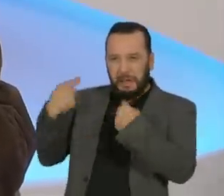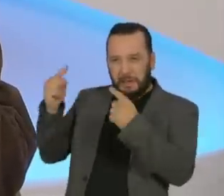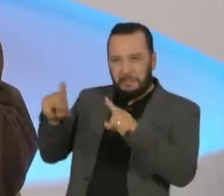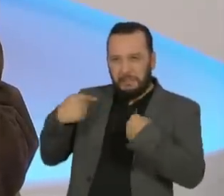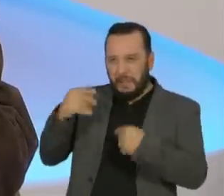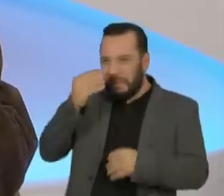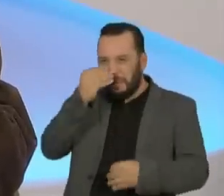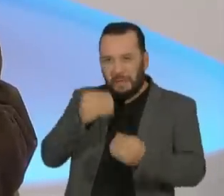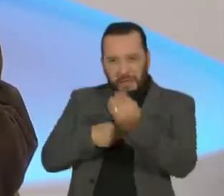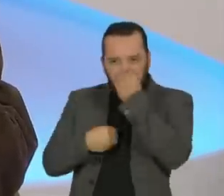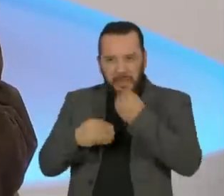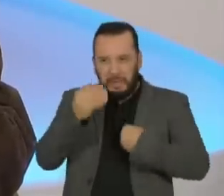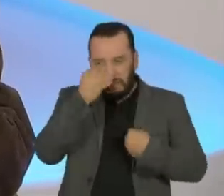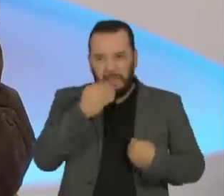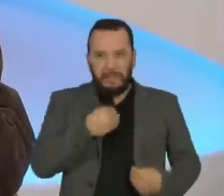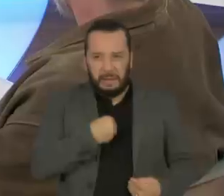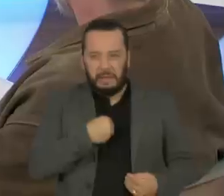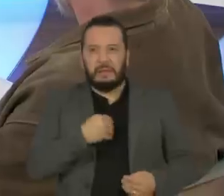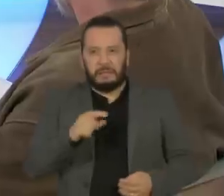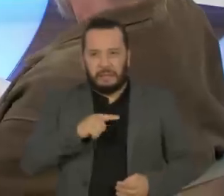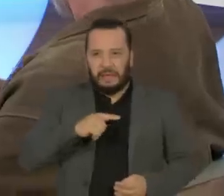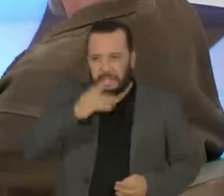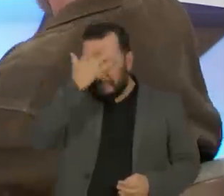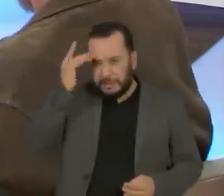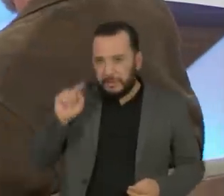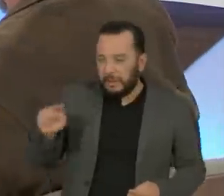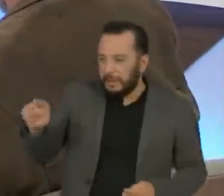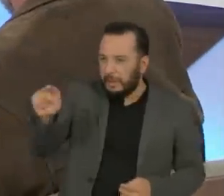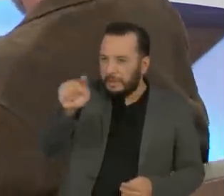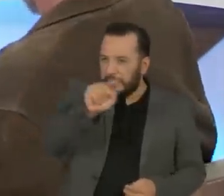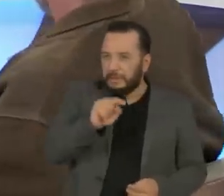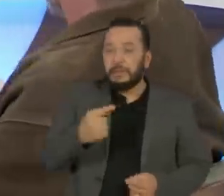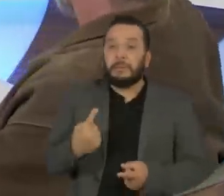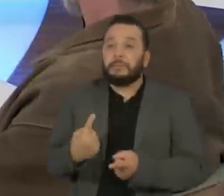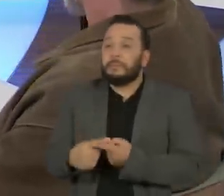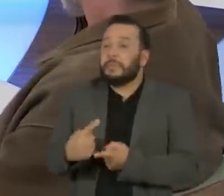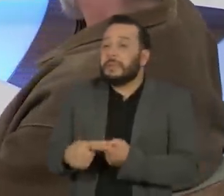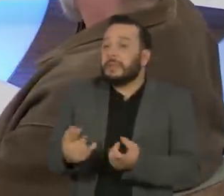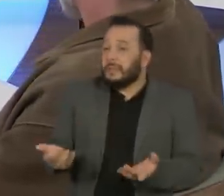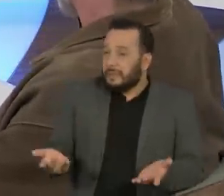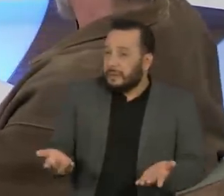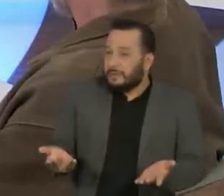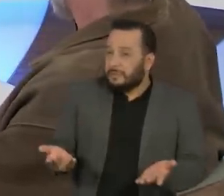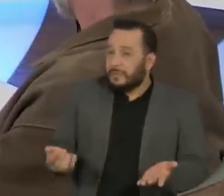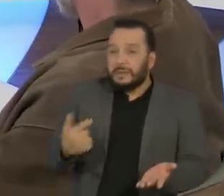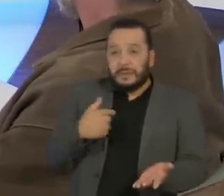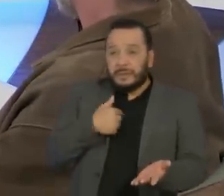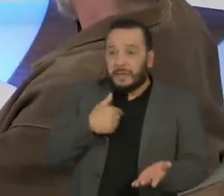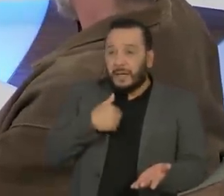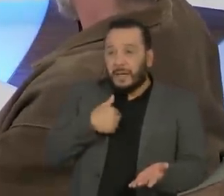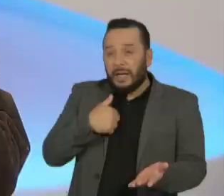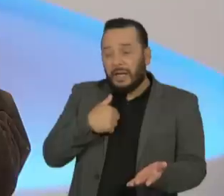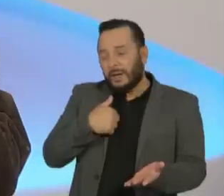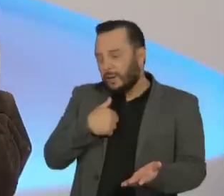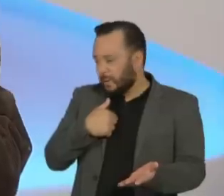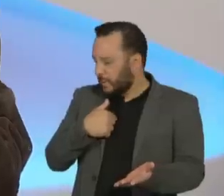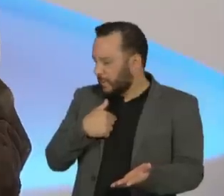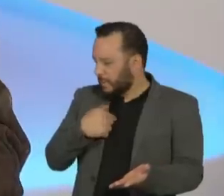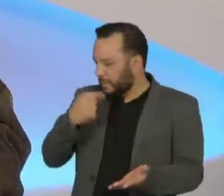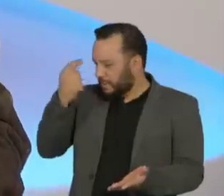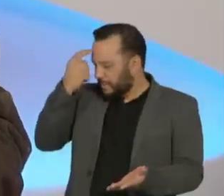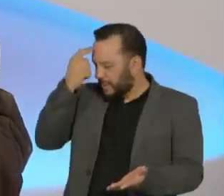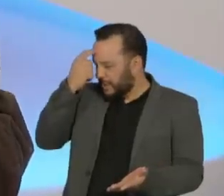pruridos nas pessoas, porque é uma situação que eu posso concordar ser uma situação bastante